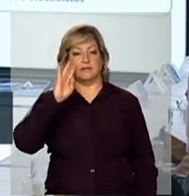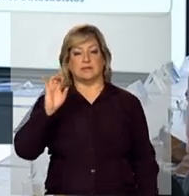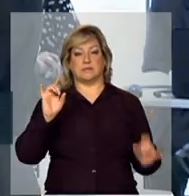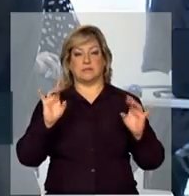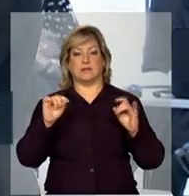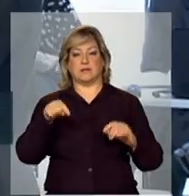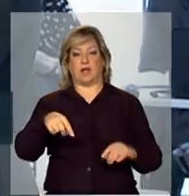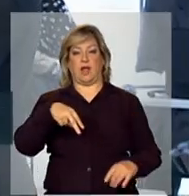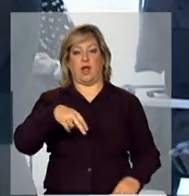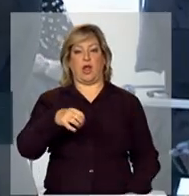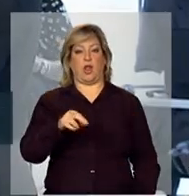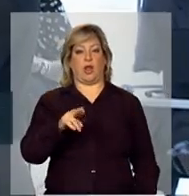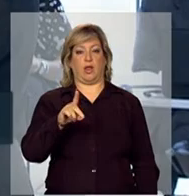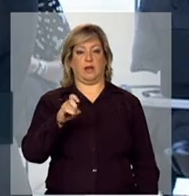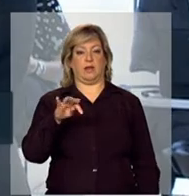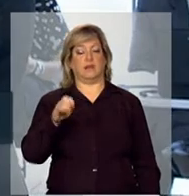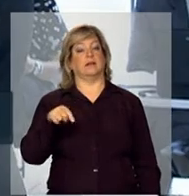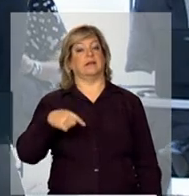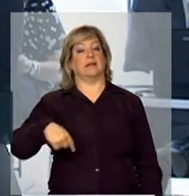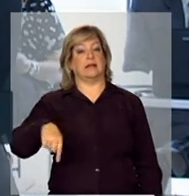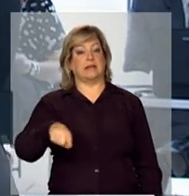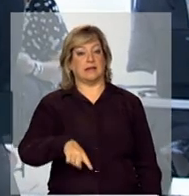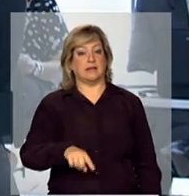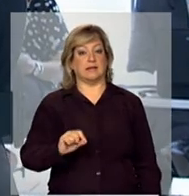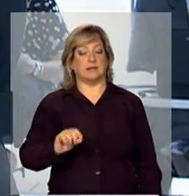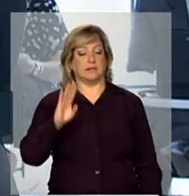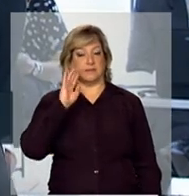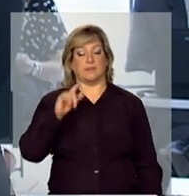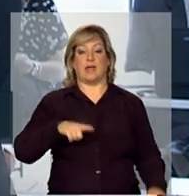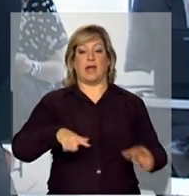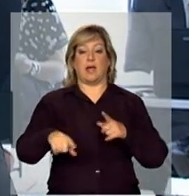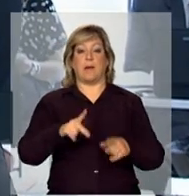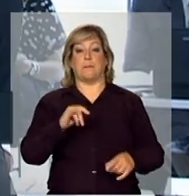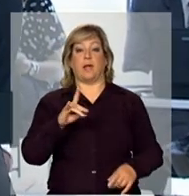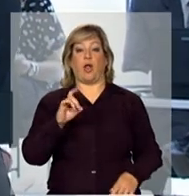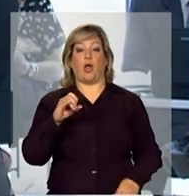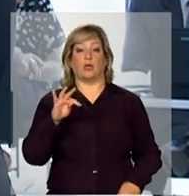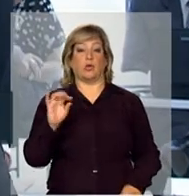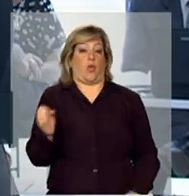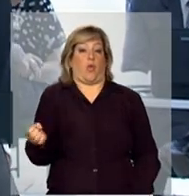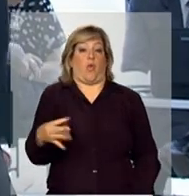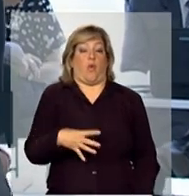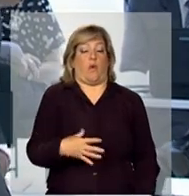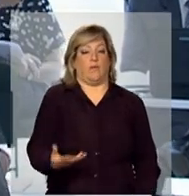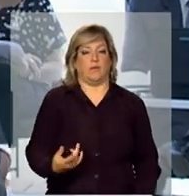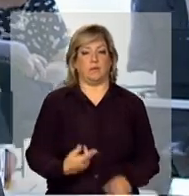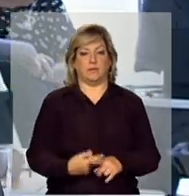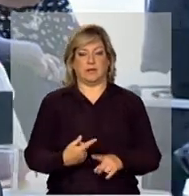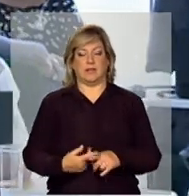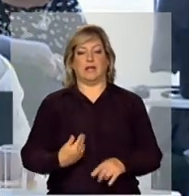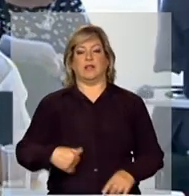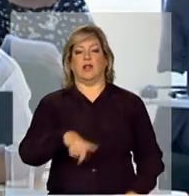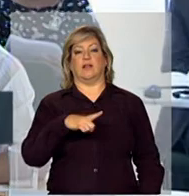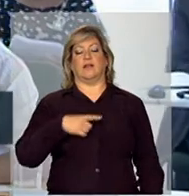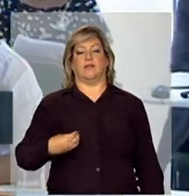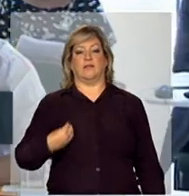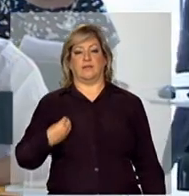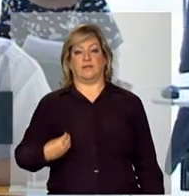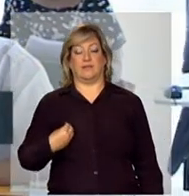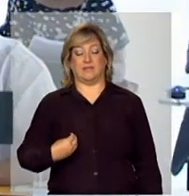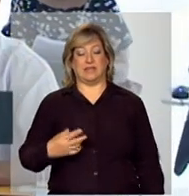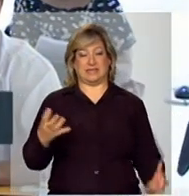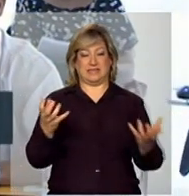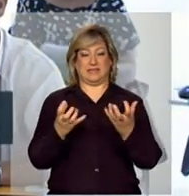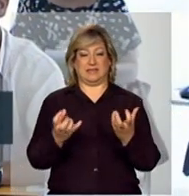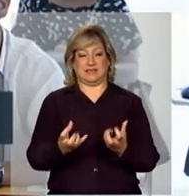Nordeste, eles acabaram sendo ações piloto, porque nós vivemos um período de uma seca